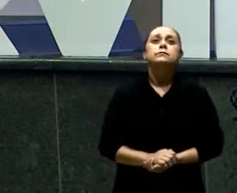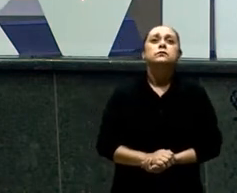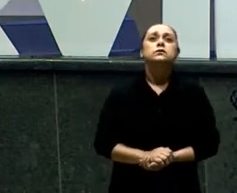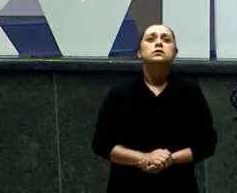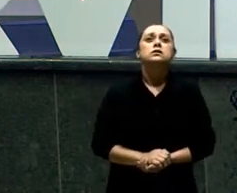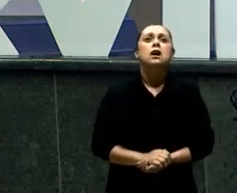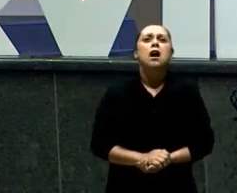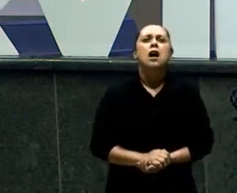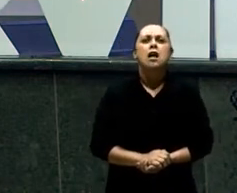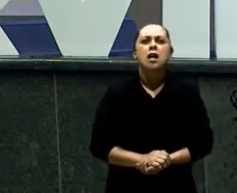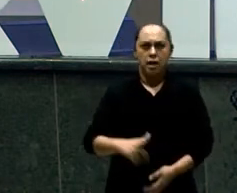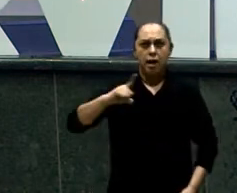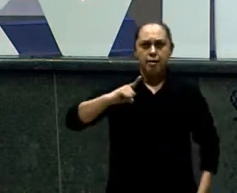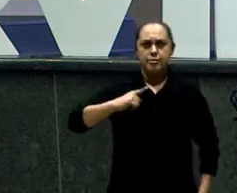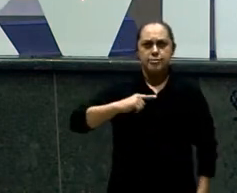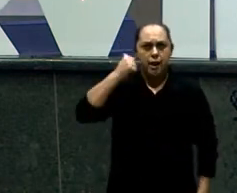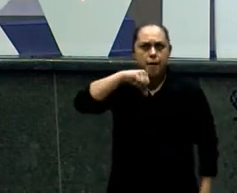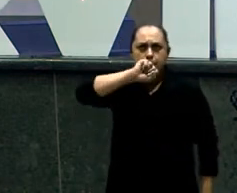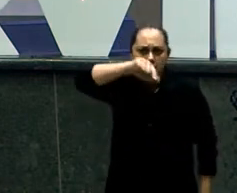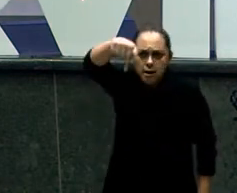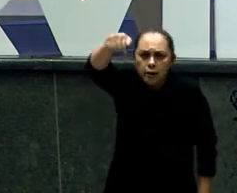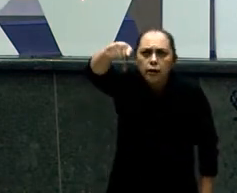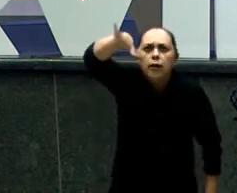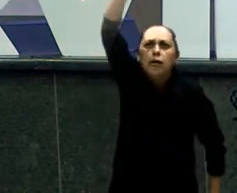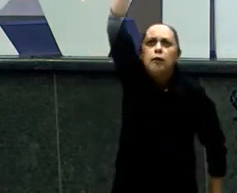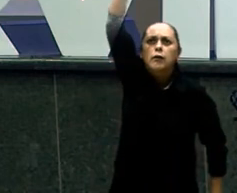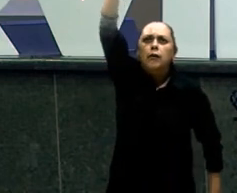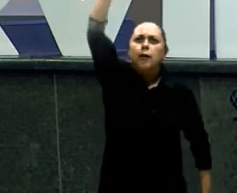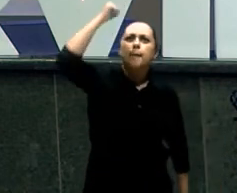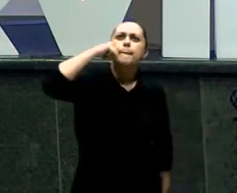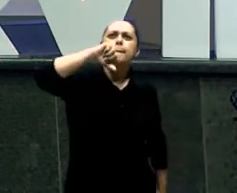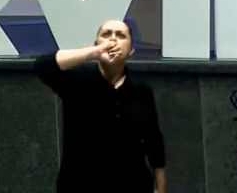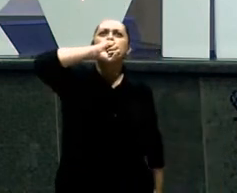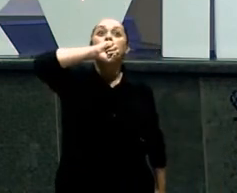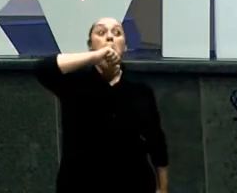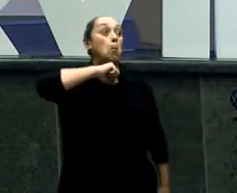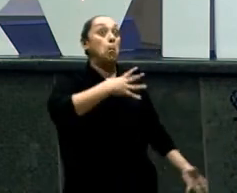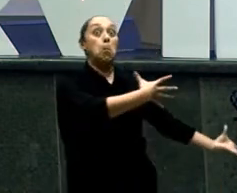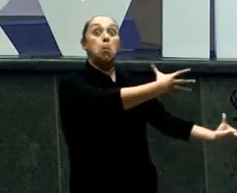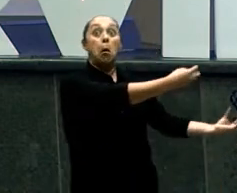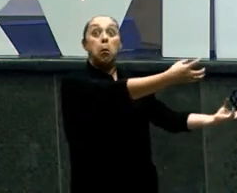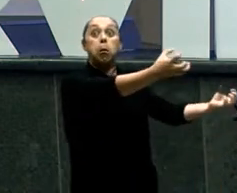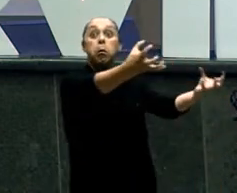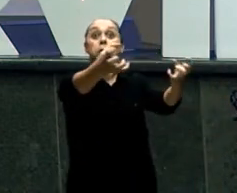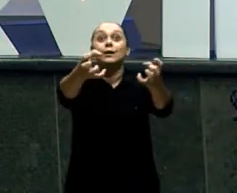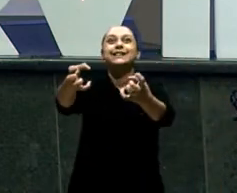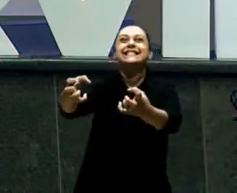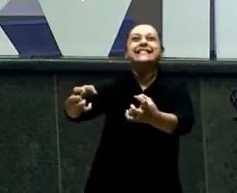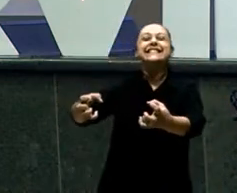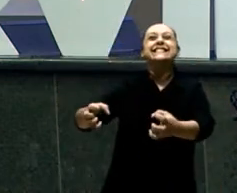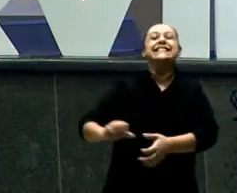Quantas mães Temos aqui Deixa eu ver Quantas mães Mães Mães Olha eu fiquei com medo Agora as adolescentes Deu uma vontade De levantar É